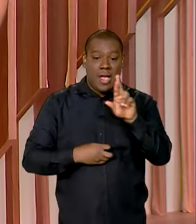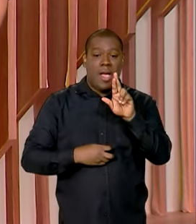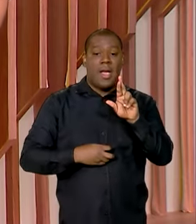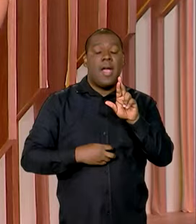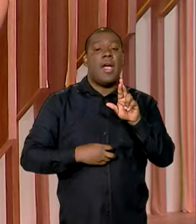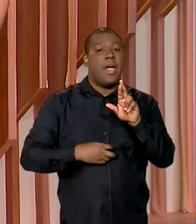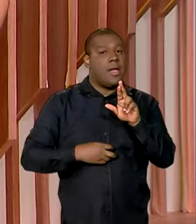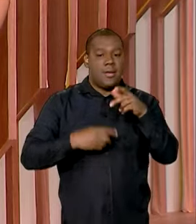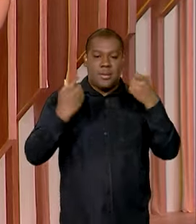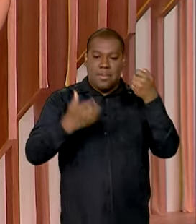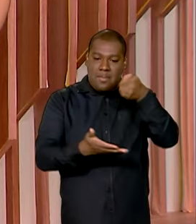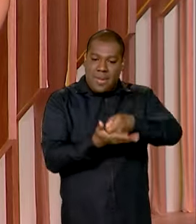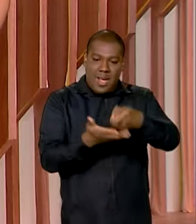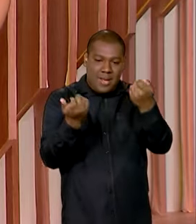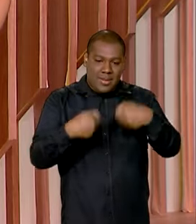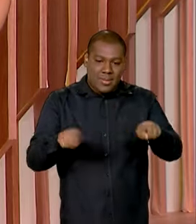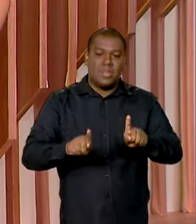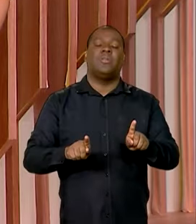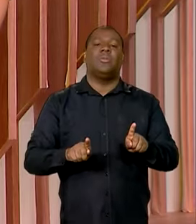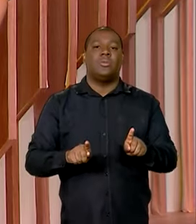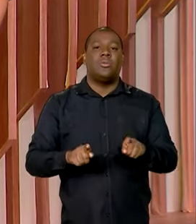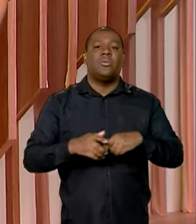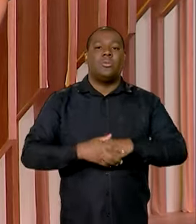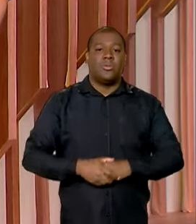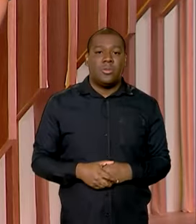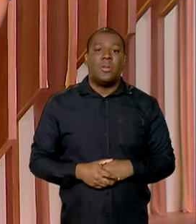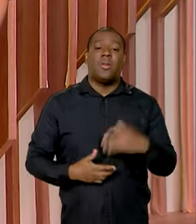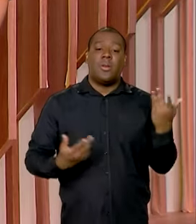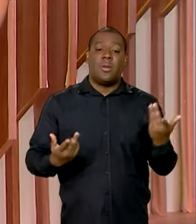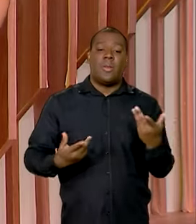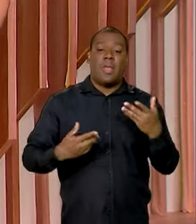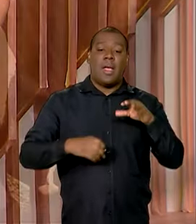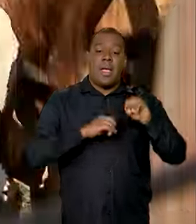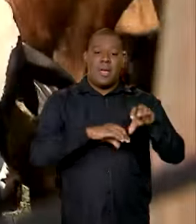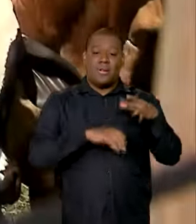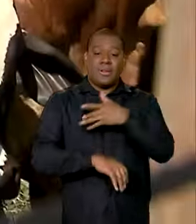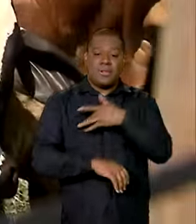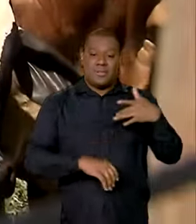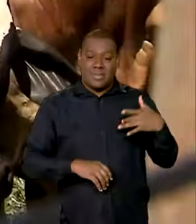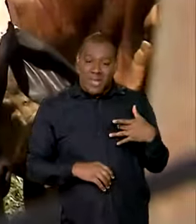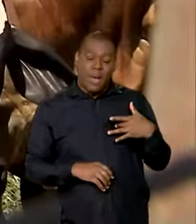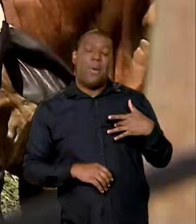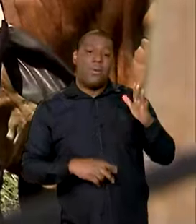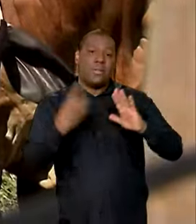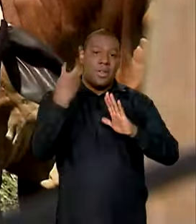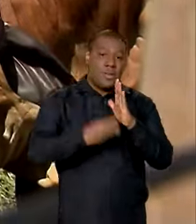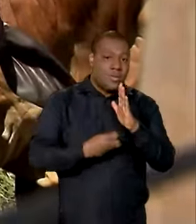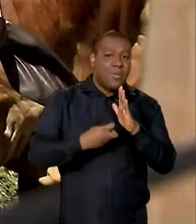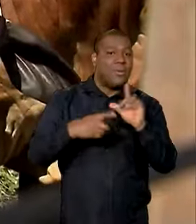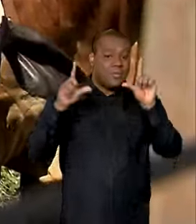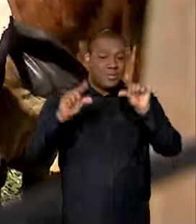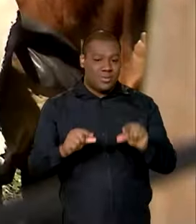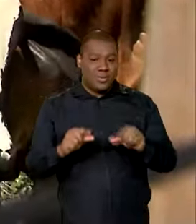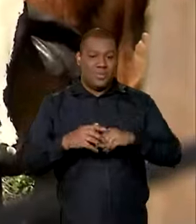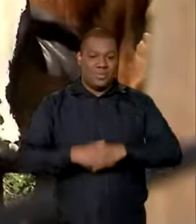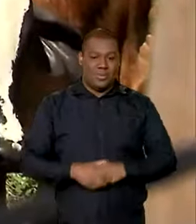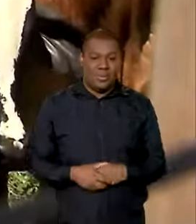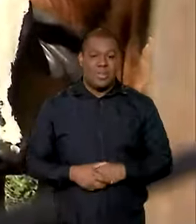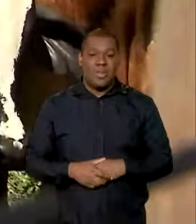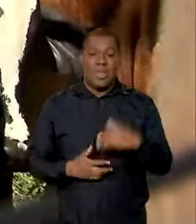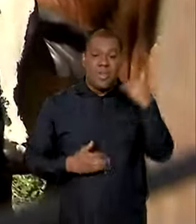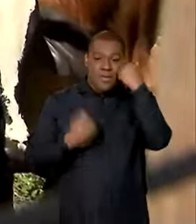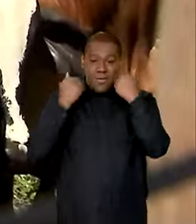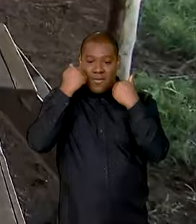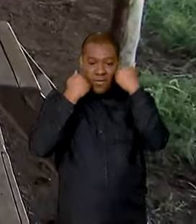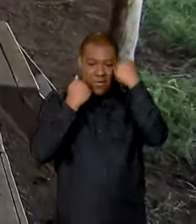e serviços de educação e saúde pagarão menos impostos. Brasil livre da febre actosa, 21 estados